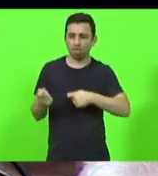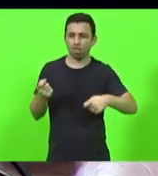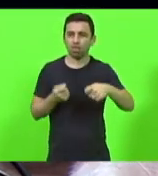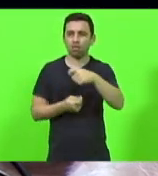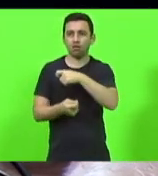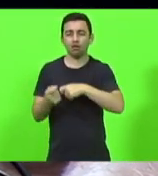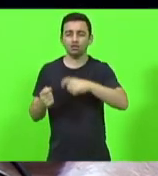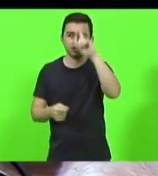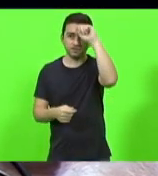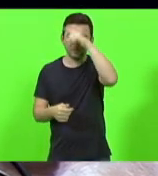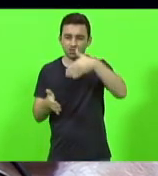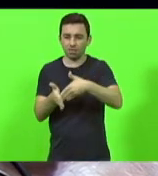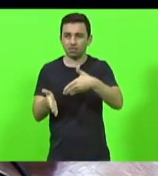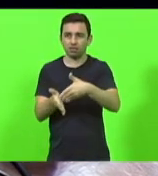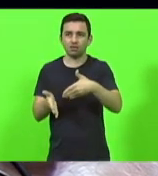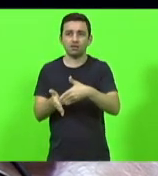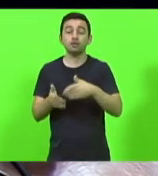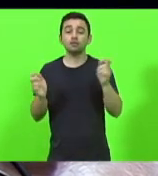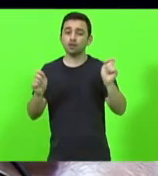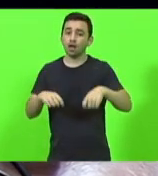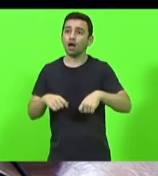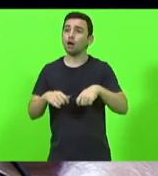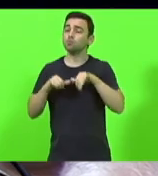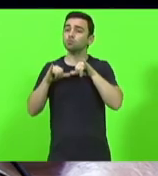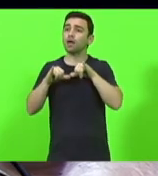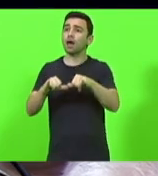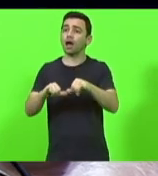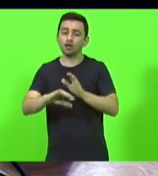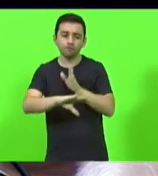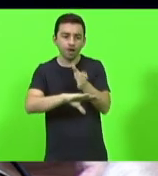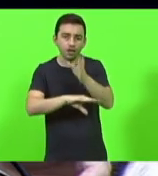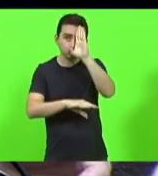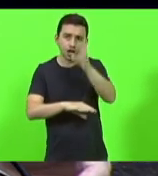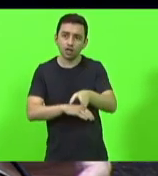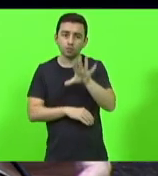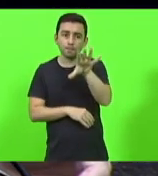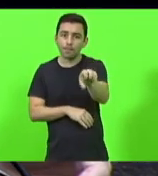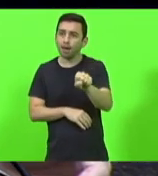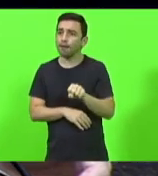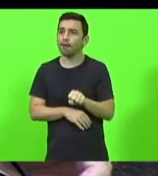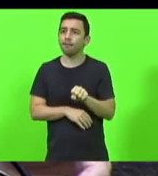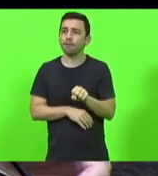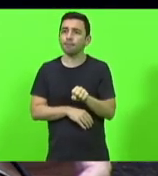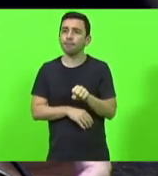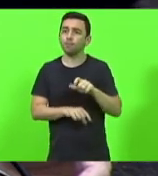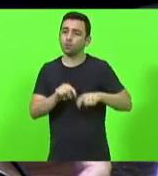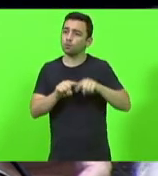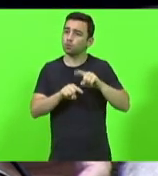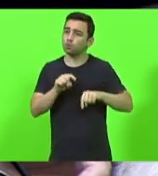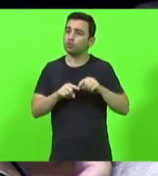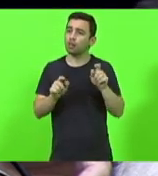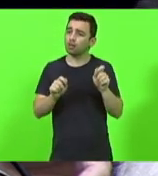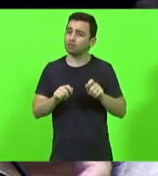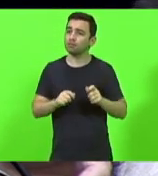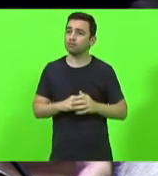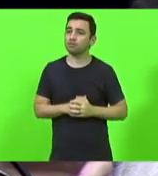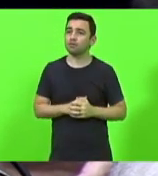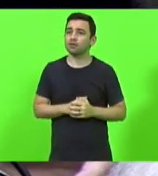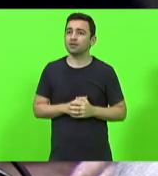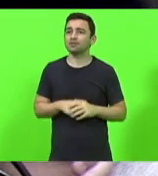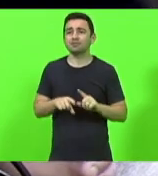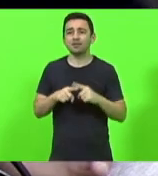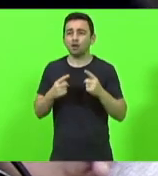oportunidade do pequeno mercado buscar o produto direto no homem do campo. Então é a porta